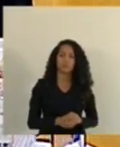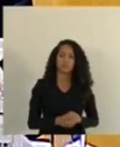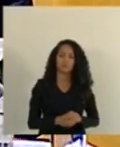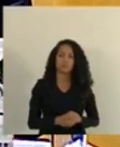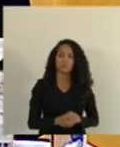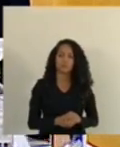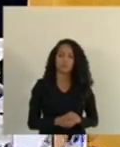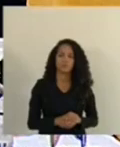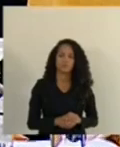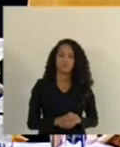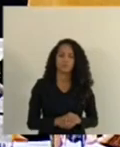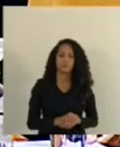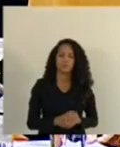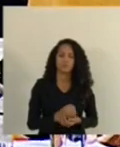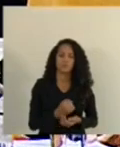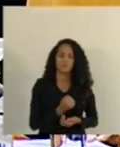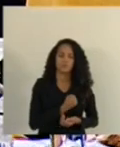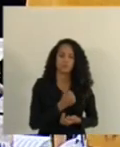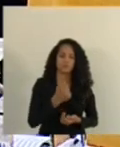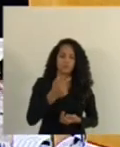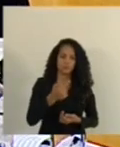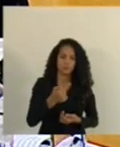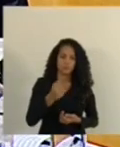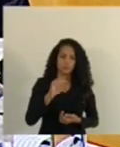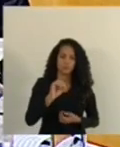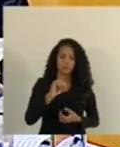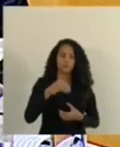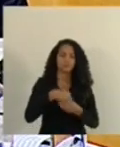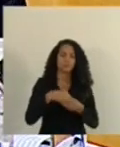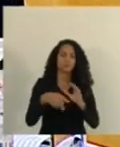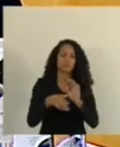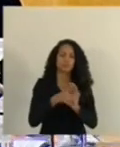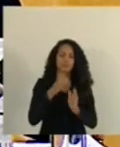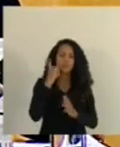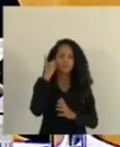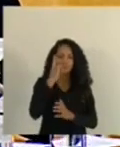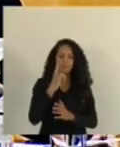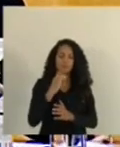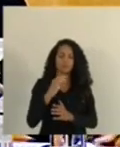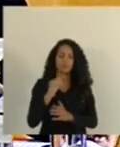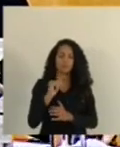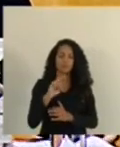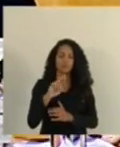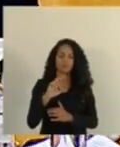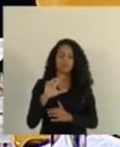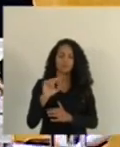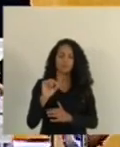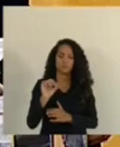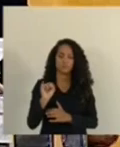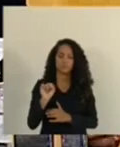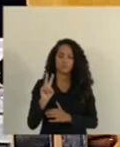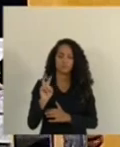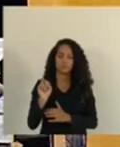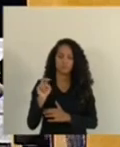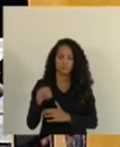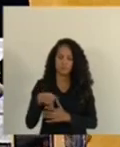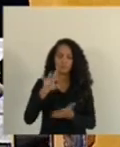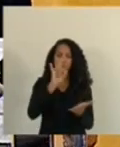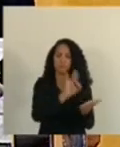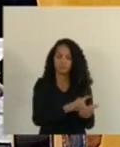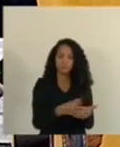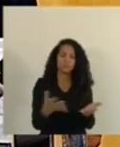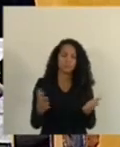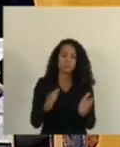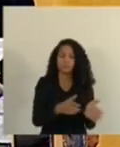O item 70 é do deputado Carlos Vom, oficice. Segunda parte do expediente, nesse caso, é